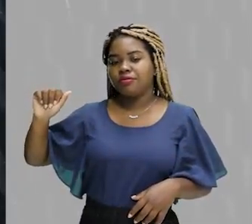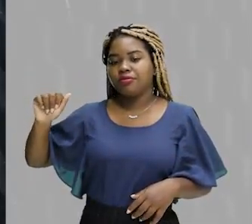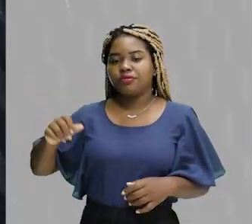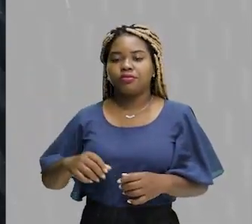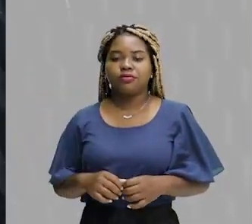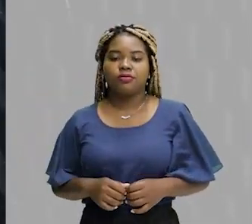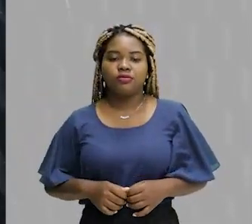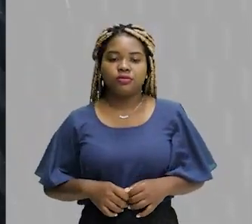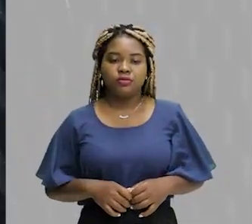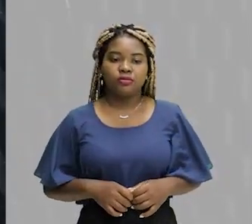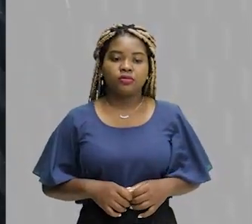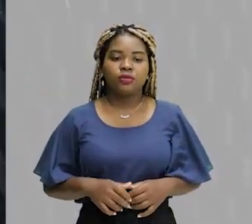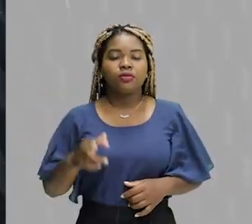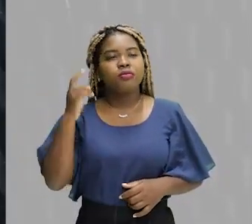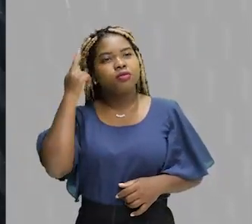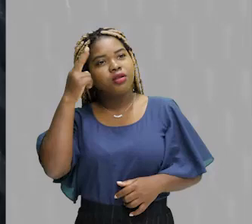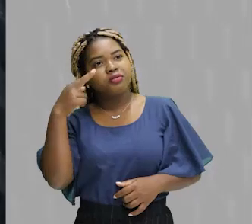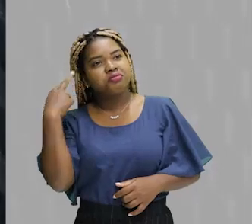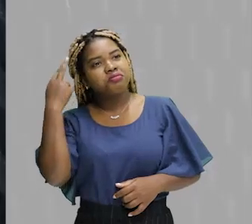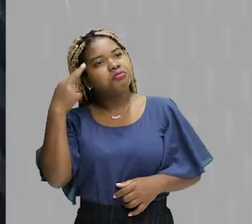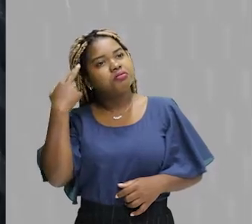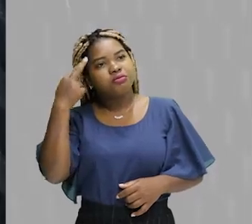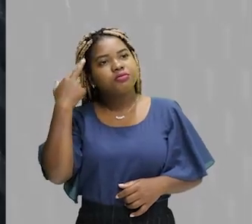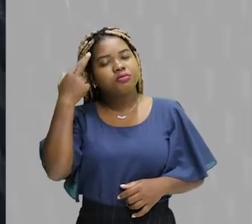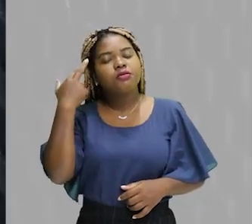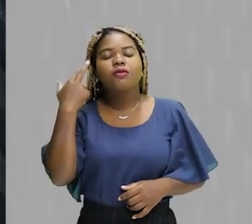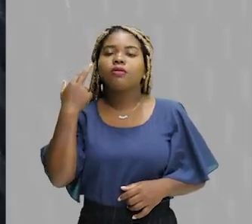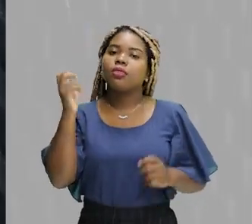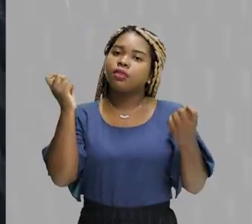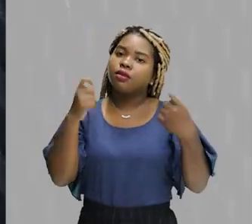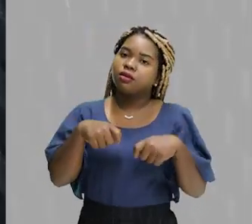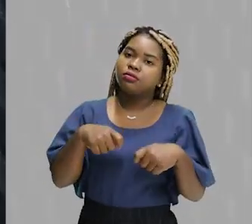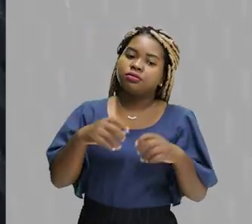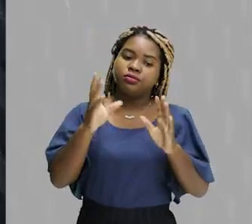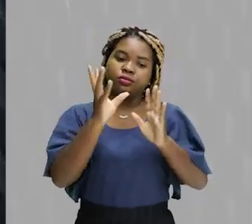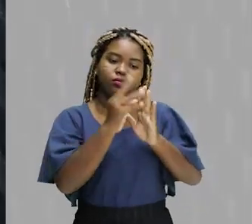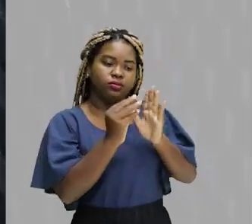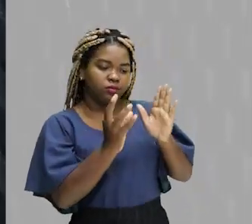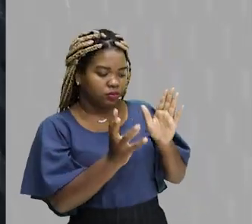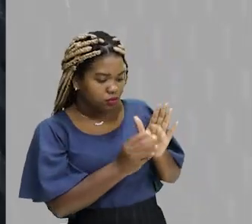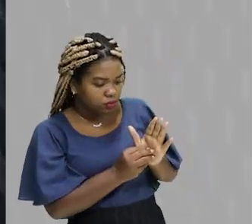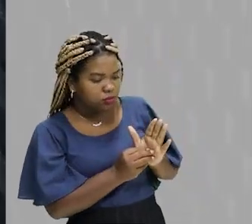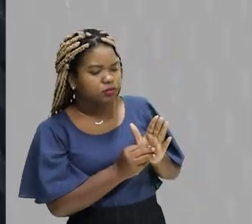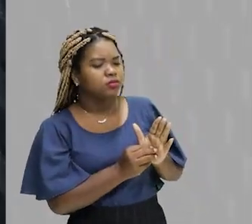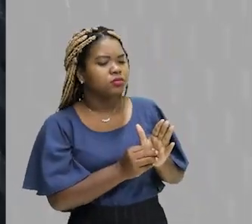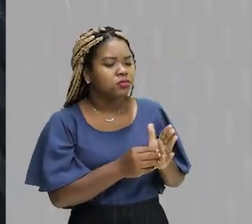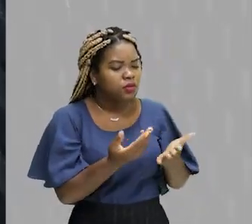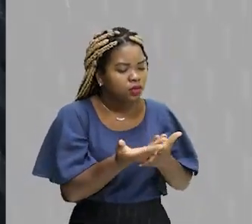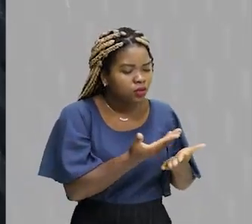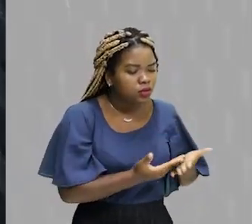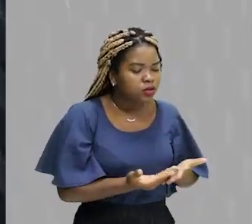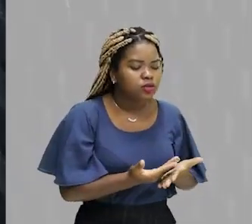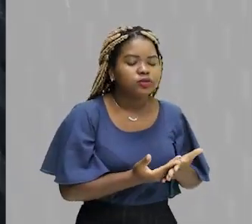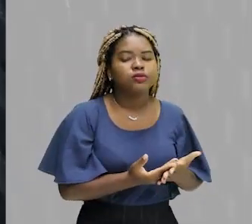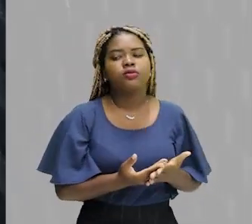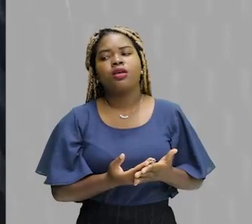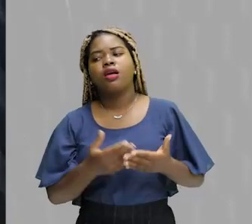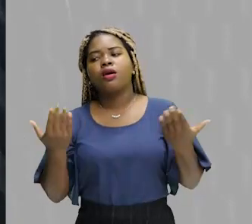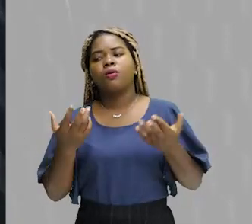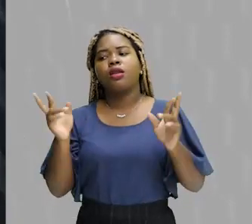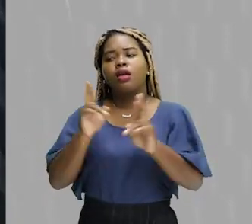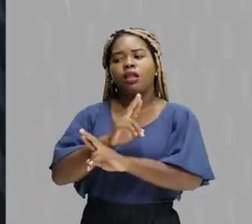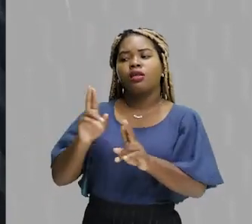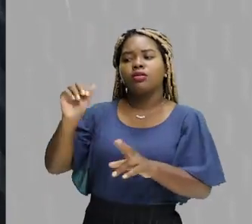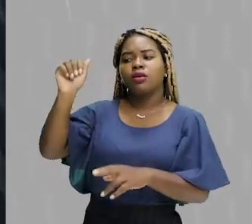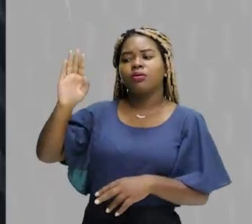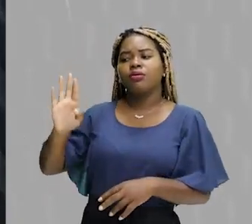pela capacidade de raciocínio, pela possibilidade que nós temos de pegar o conteúdo que nós sabemos e associar a resposta da questão, você